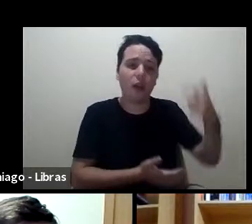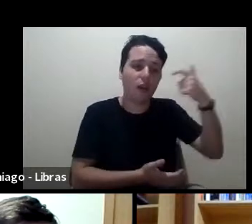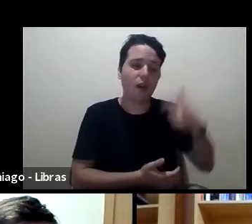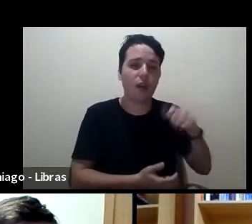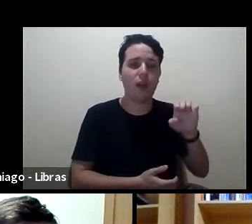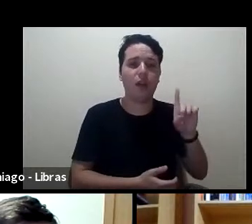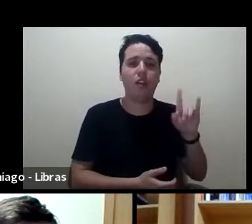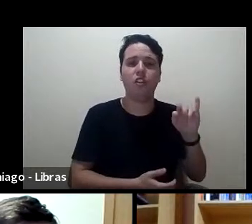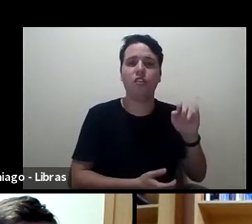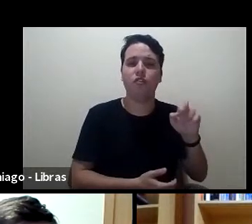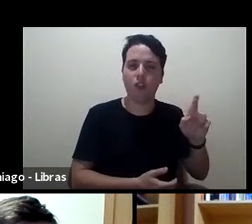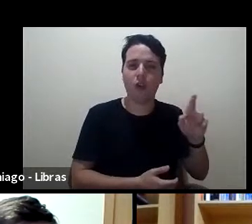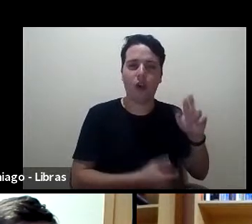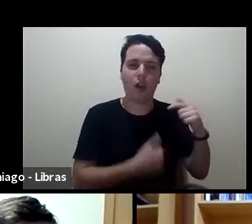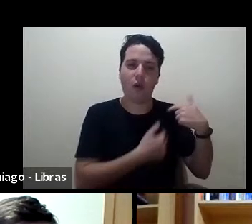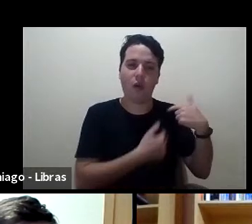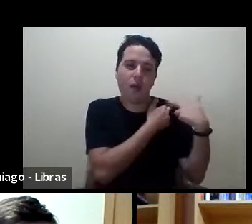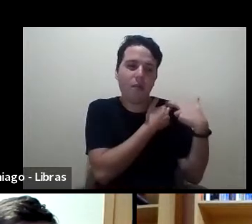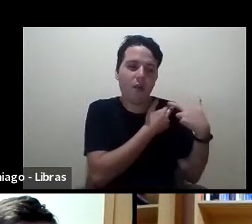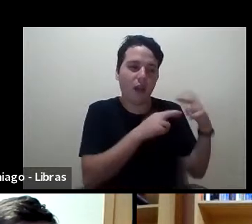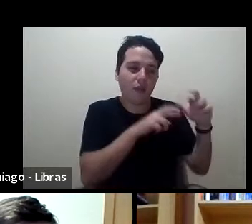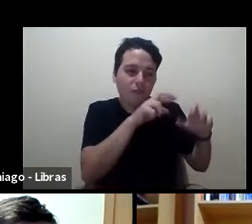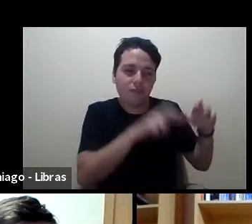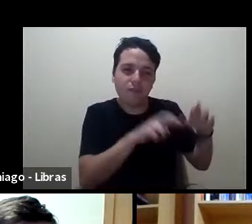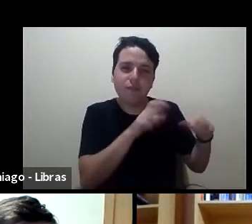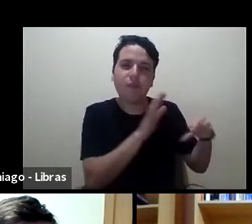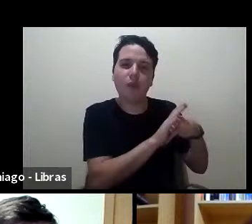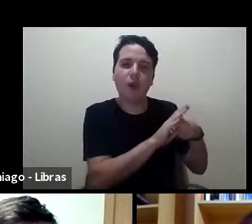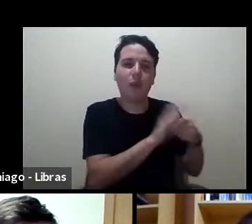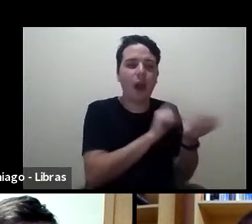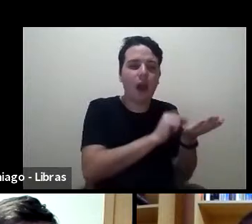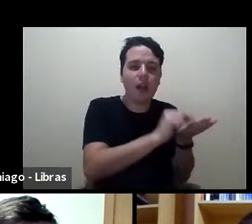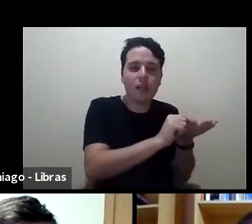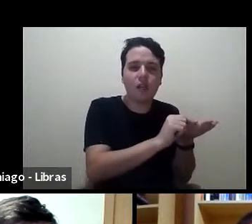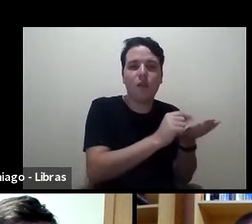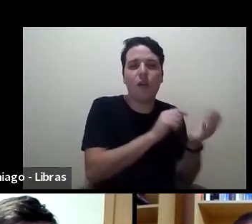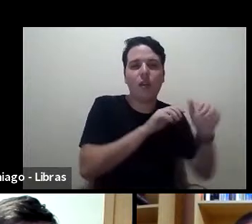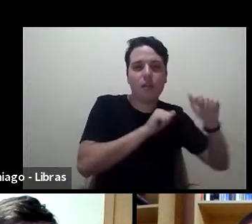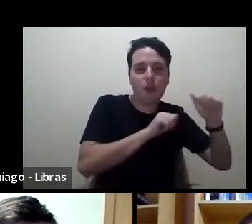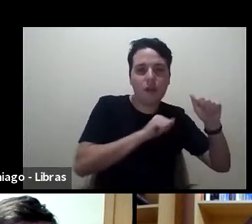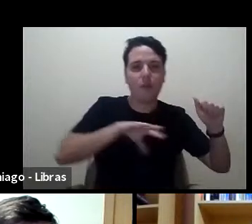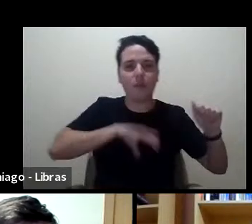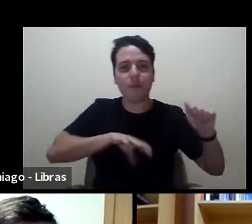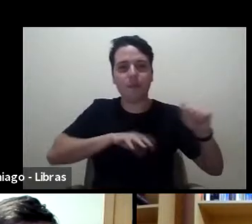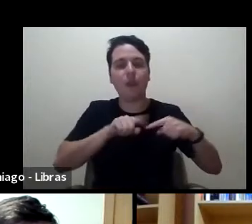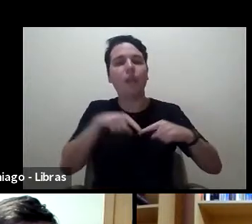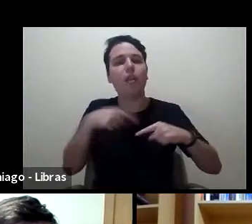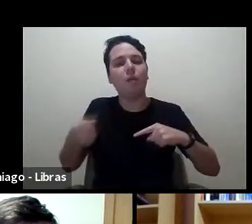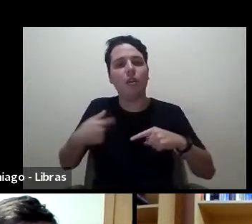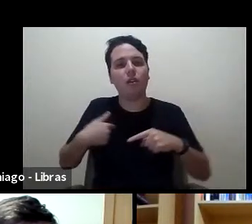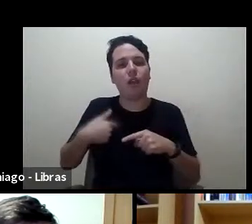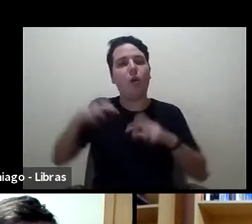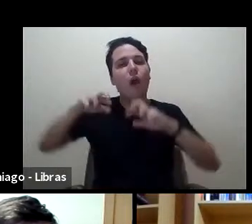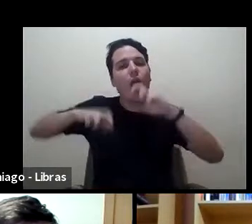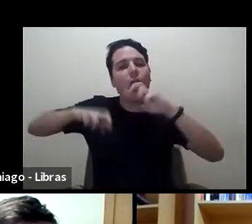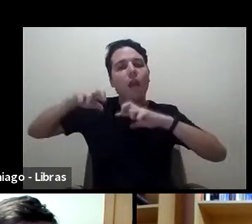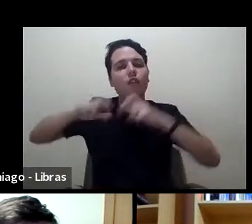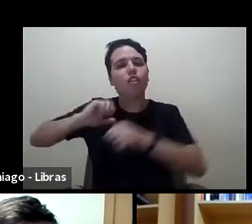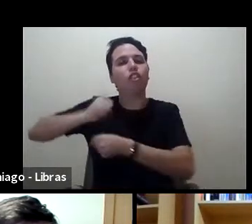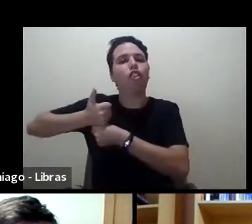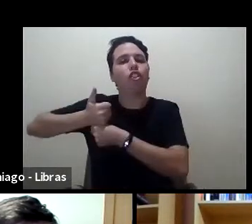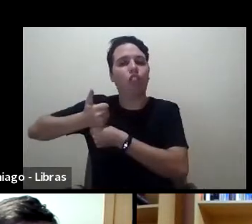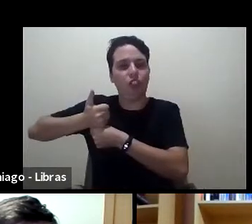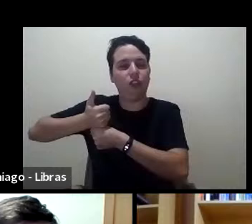resenhas e artigos em espanhol e português e depois virei editor-chefe das duas revistas e sempre